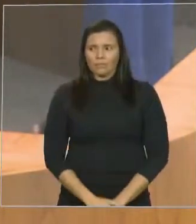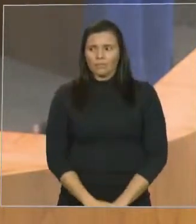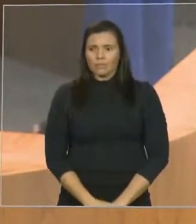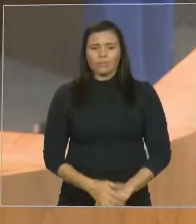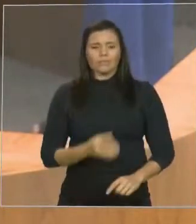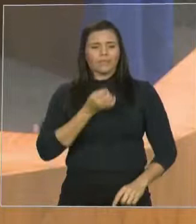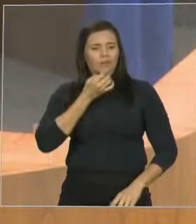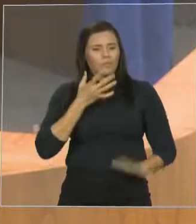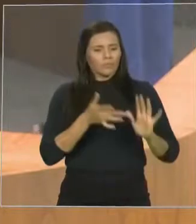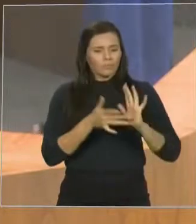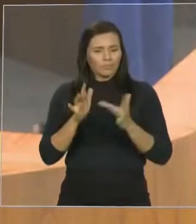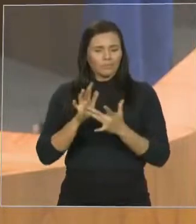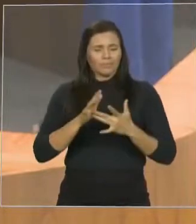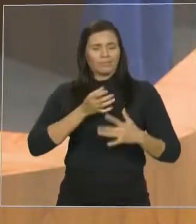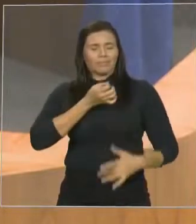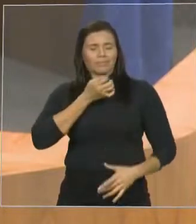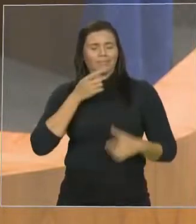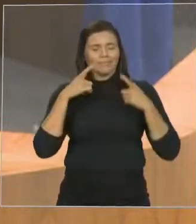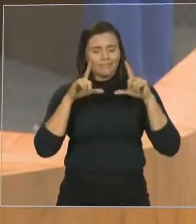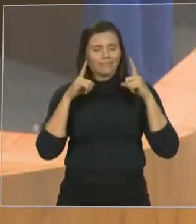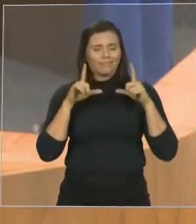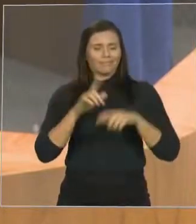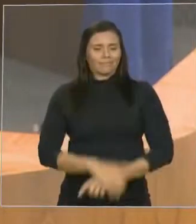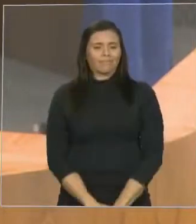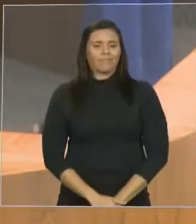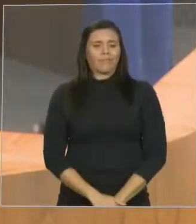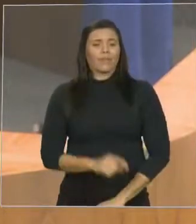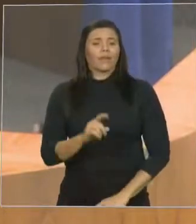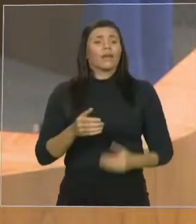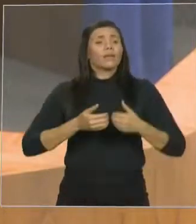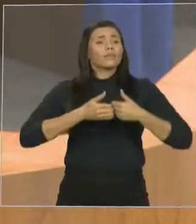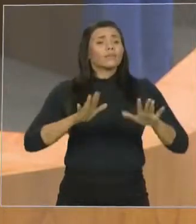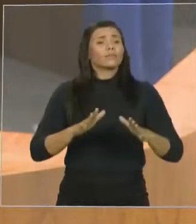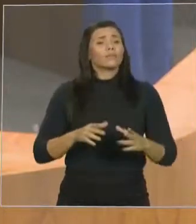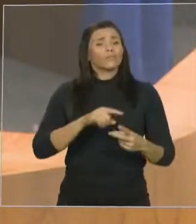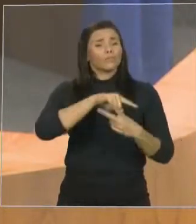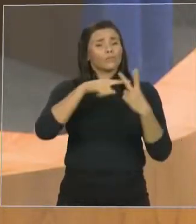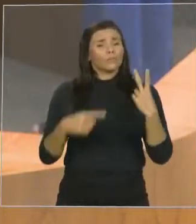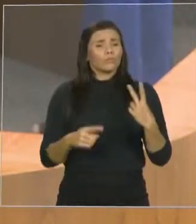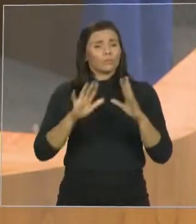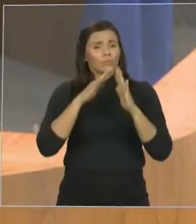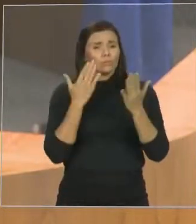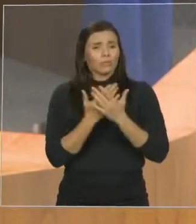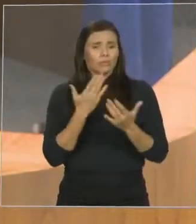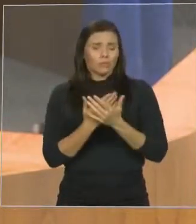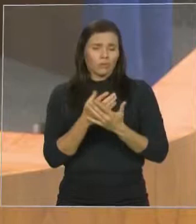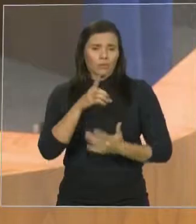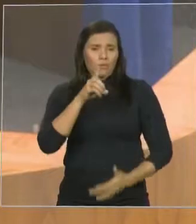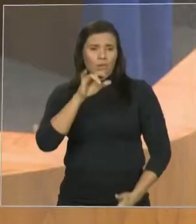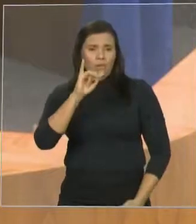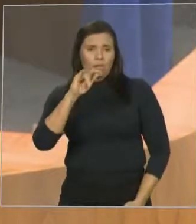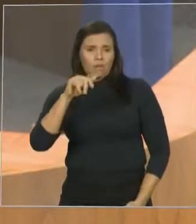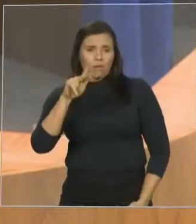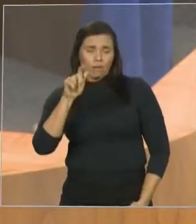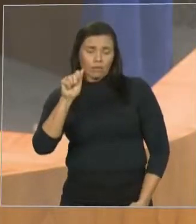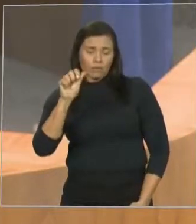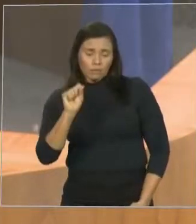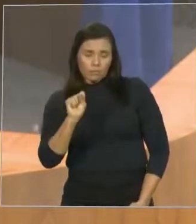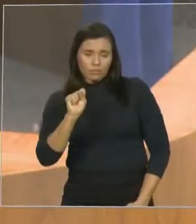a inauguração de duas escolas dignas, duas escolas dignas em